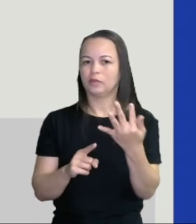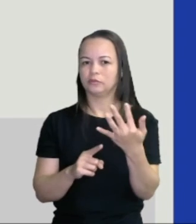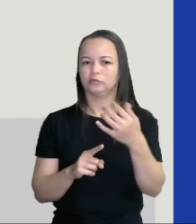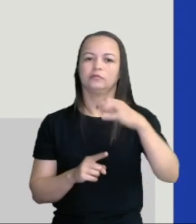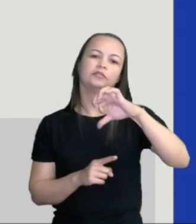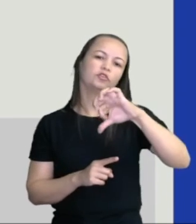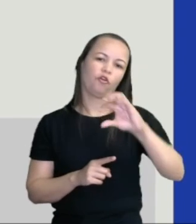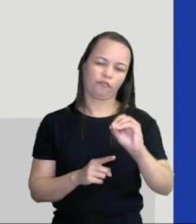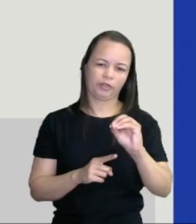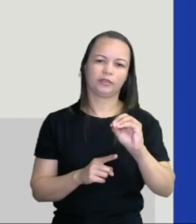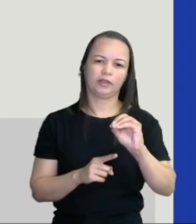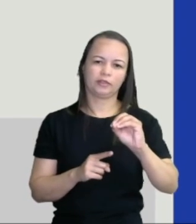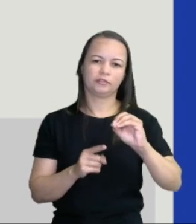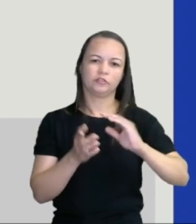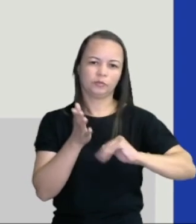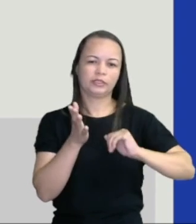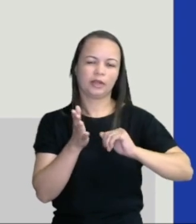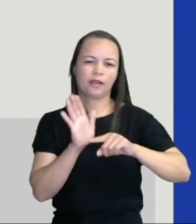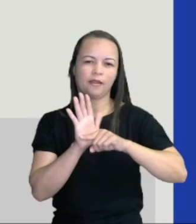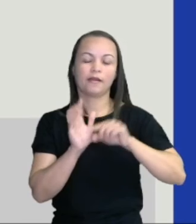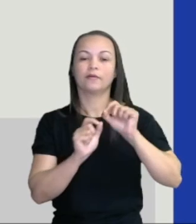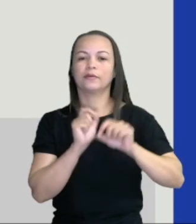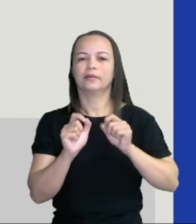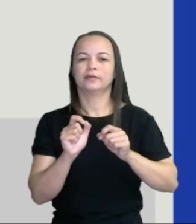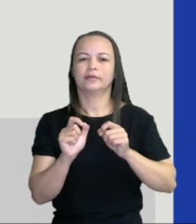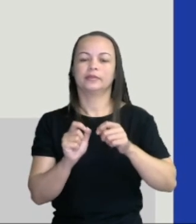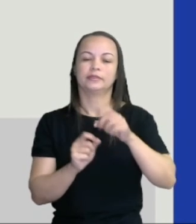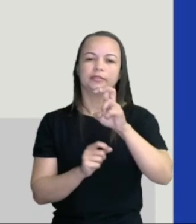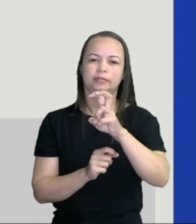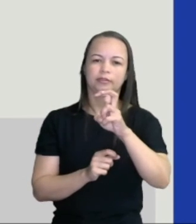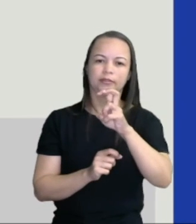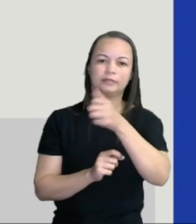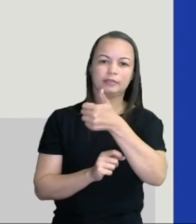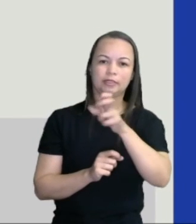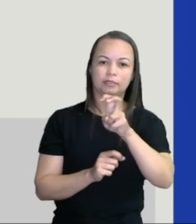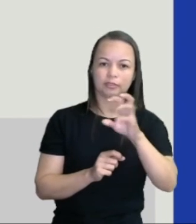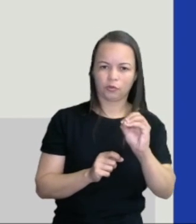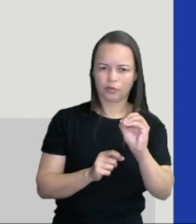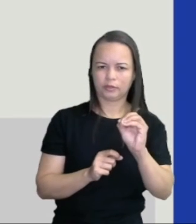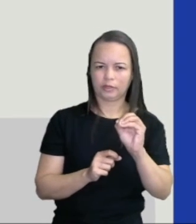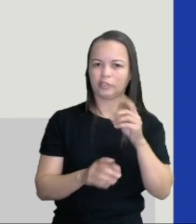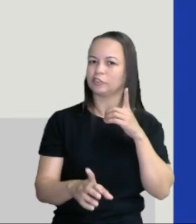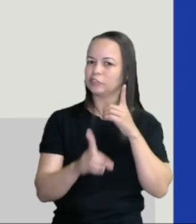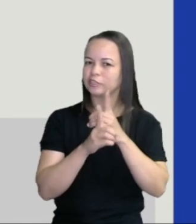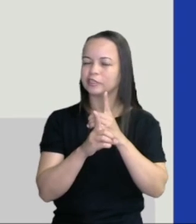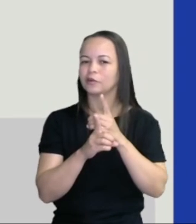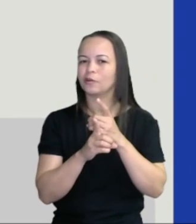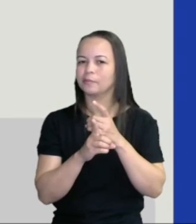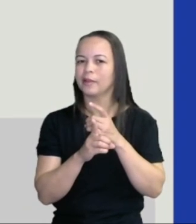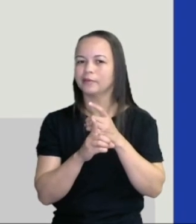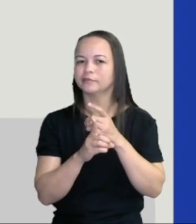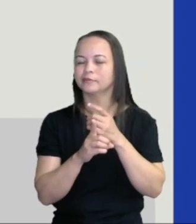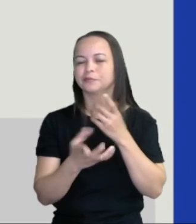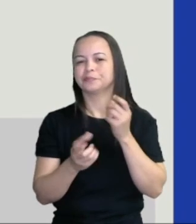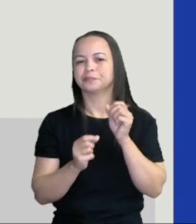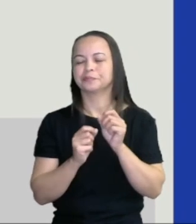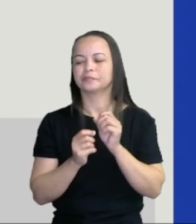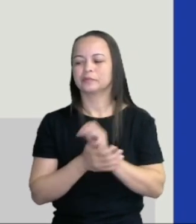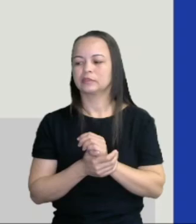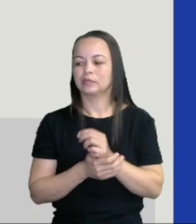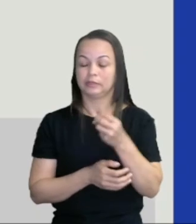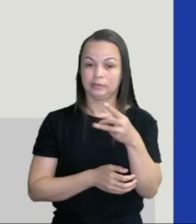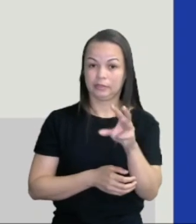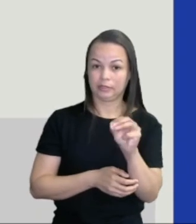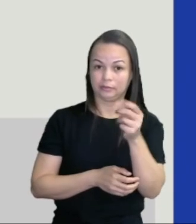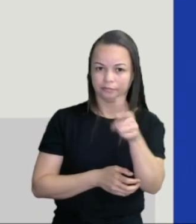90. Subtrai o 90. Vai ficar com quanto? 150. Aí, está chegando perto de terminar, professora. Vamos para 30 de